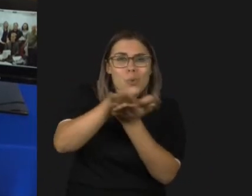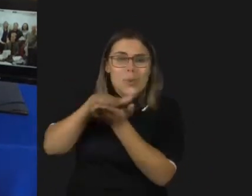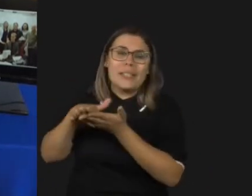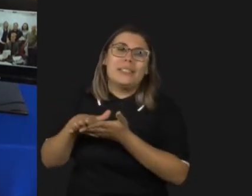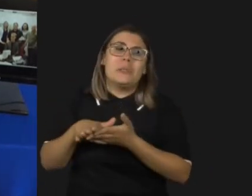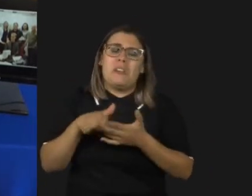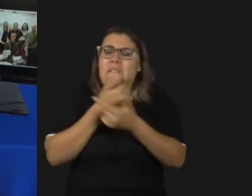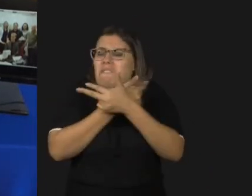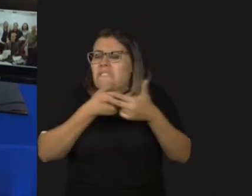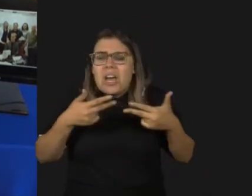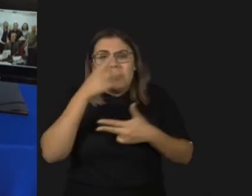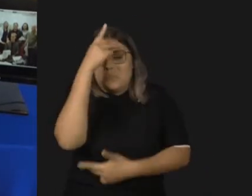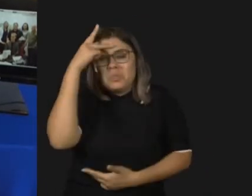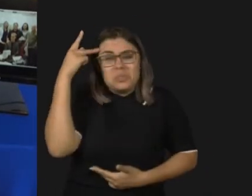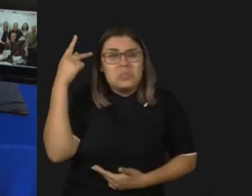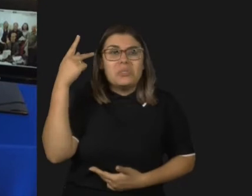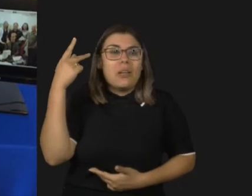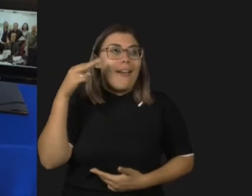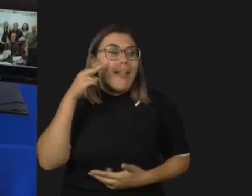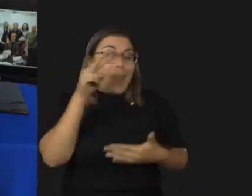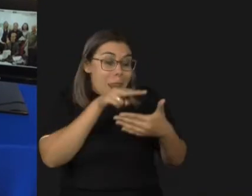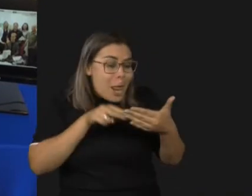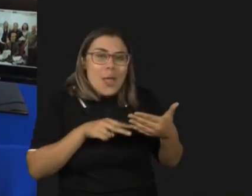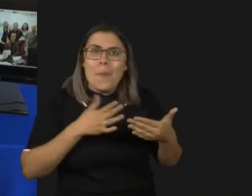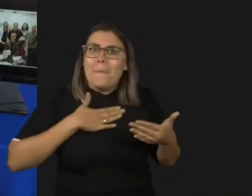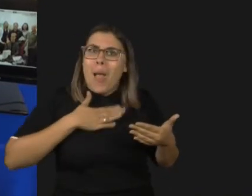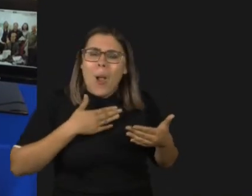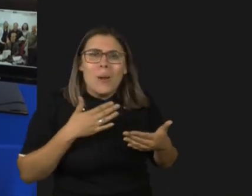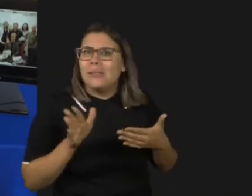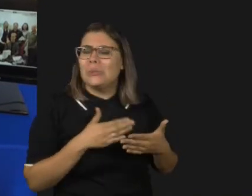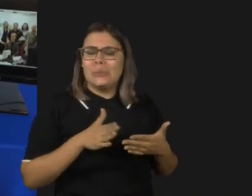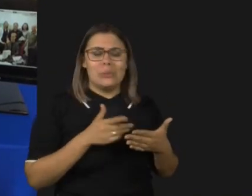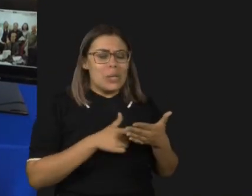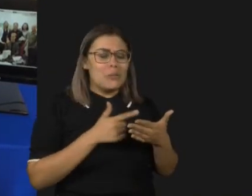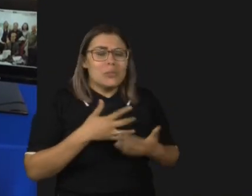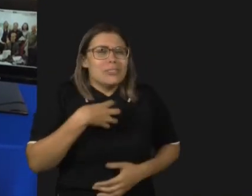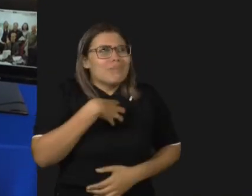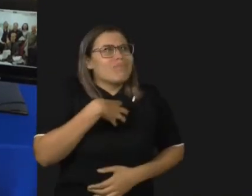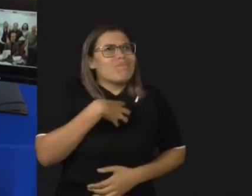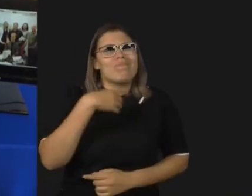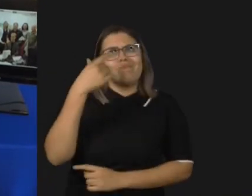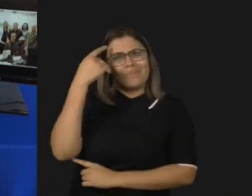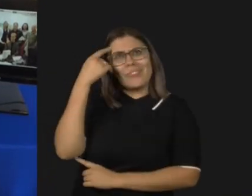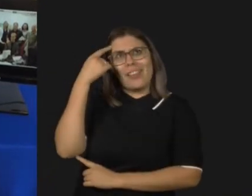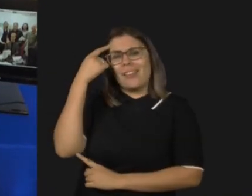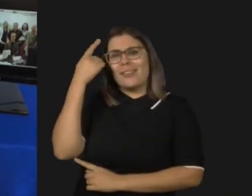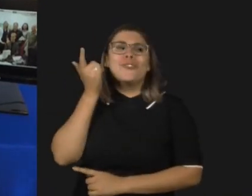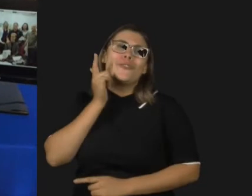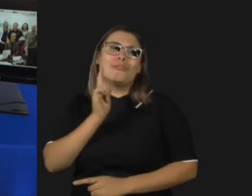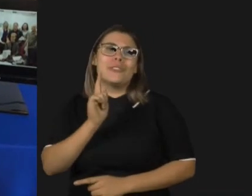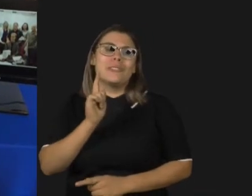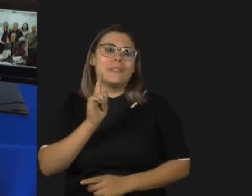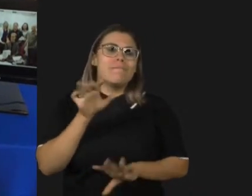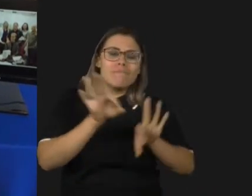Muita gente leu esse livro e eu me senti útil que eu acho que é a principal porta de entrada para tu assumires o leme do